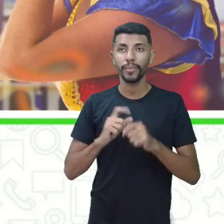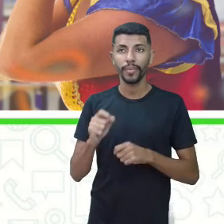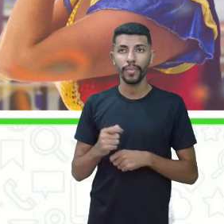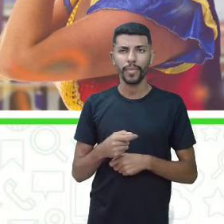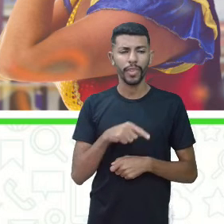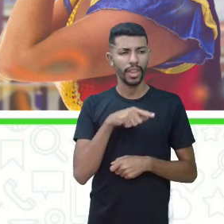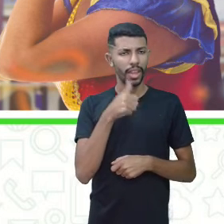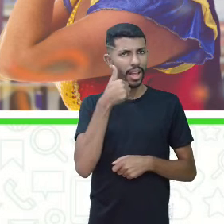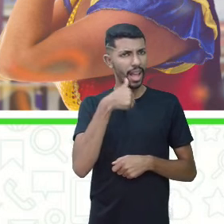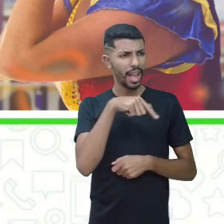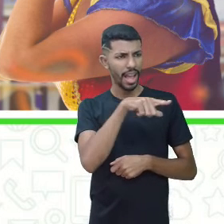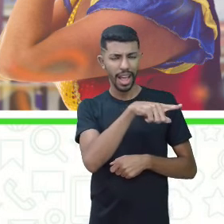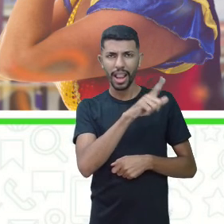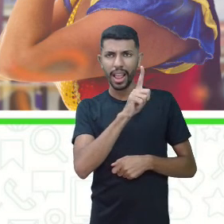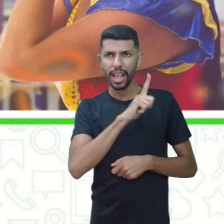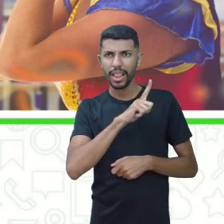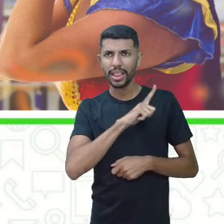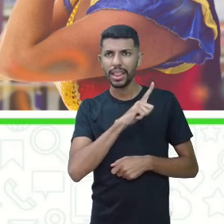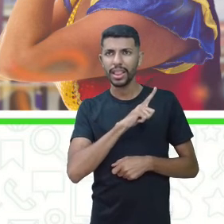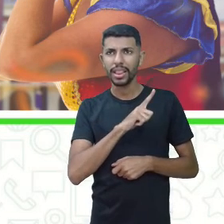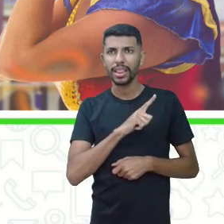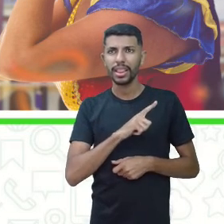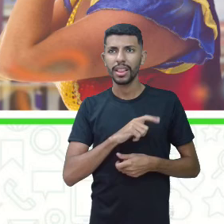ela tem um irmão.